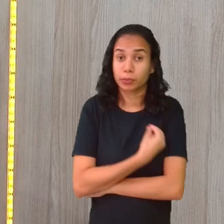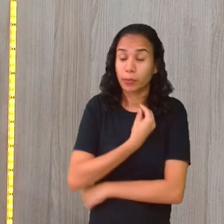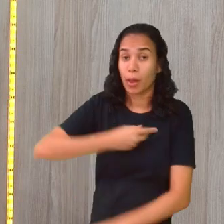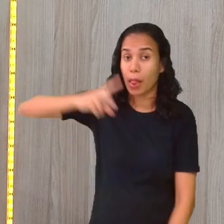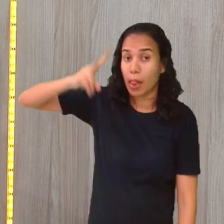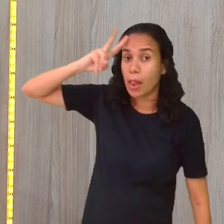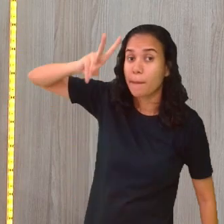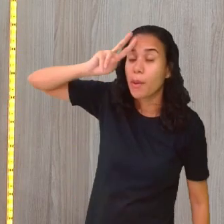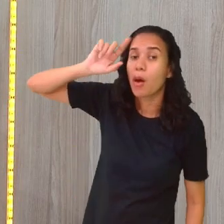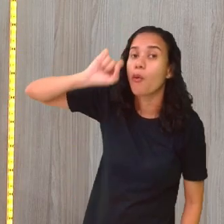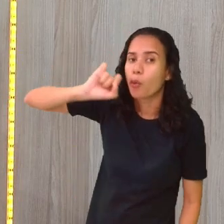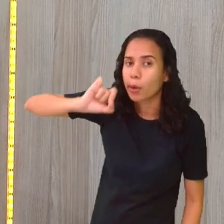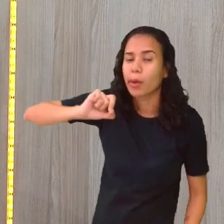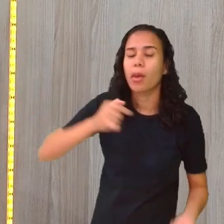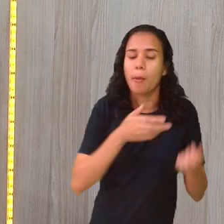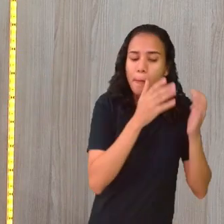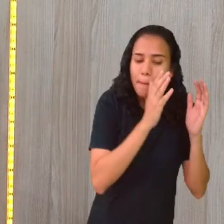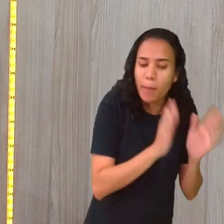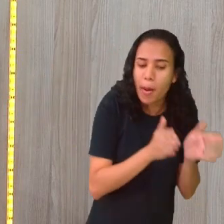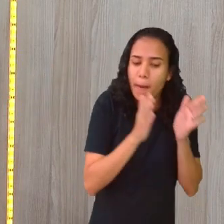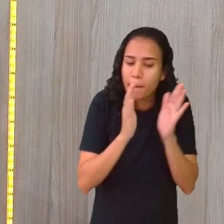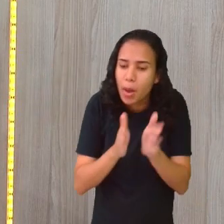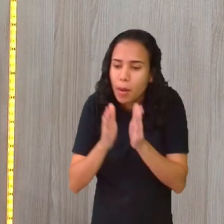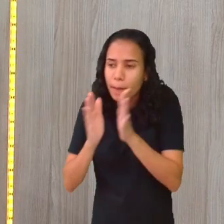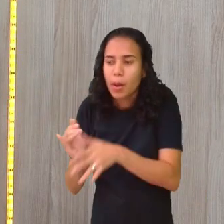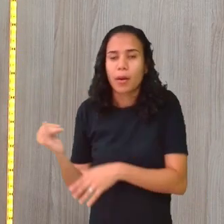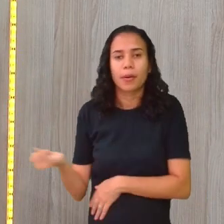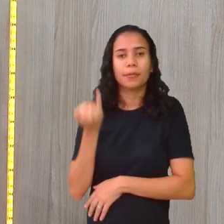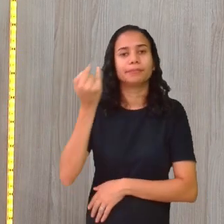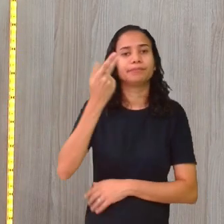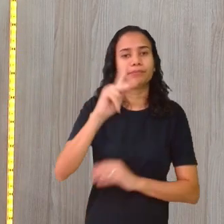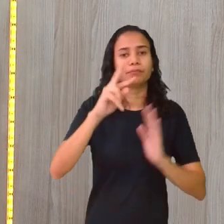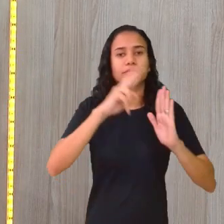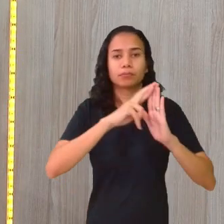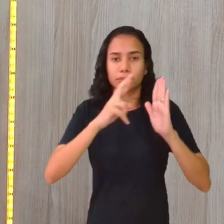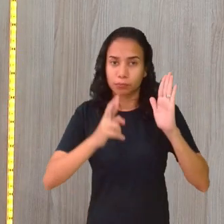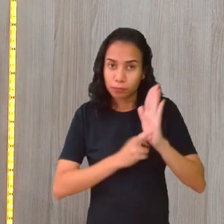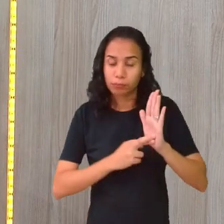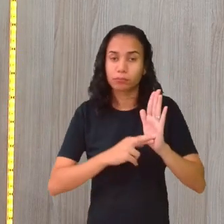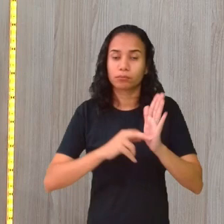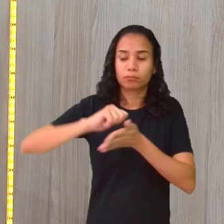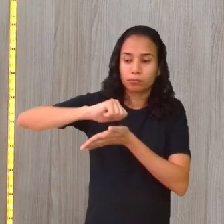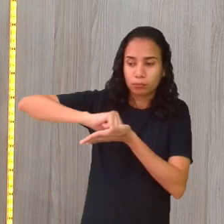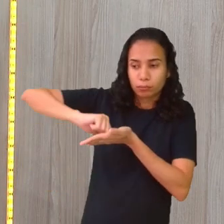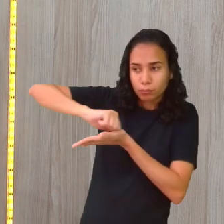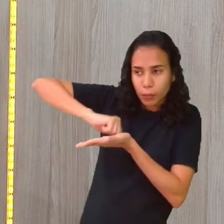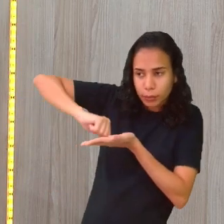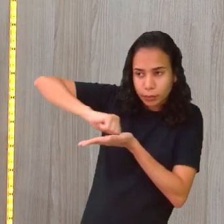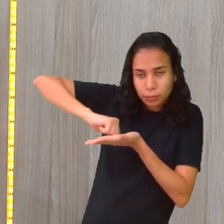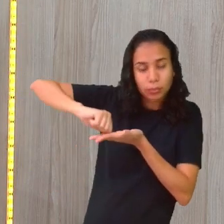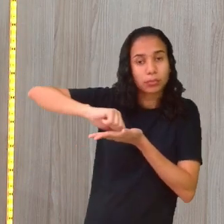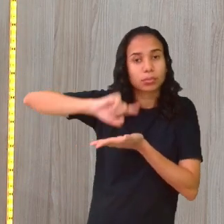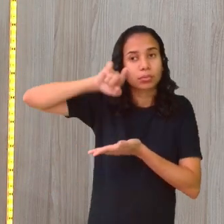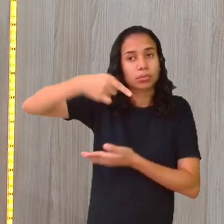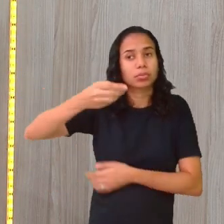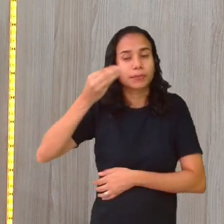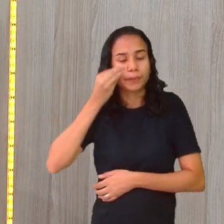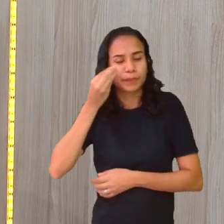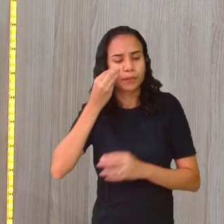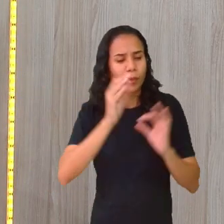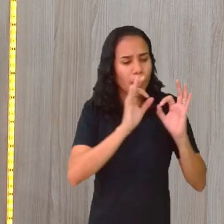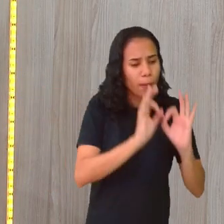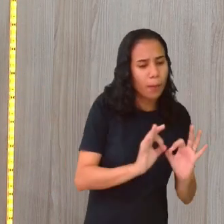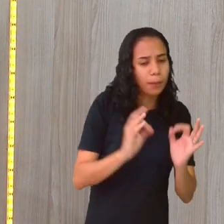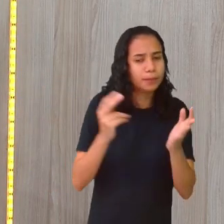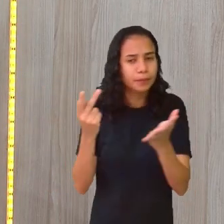sempre, todo passo a passo, é importante que você faça o registro. Você anote e depois vai conferindo se está tudo